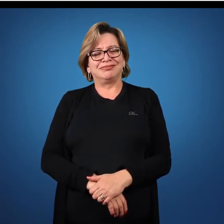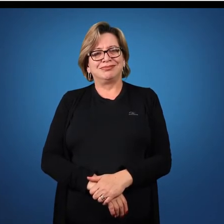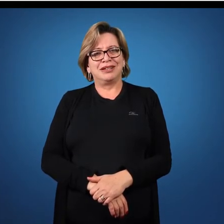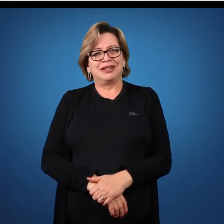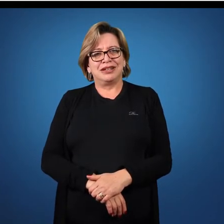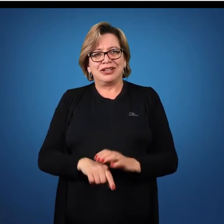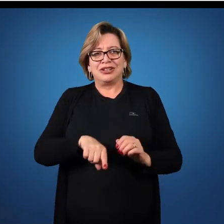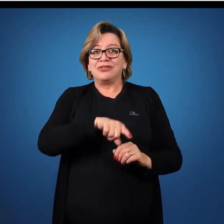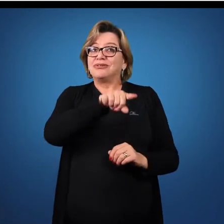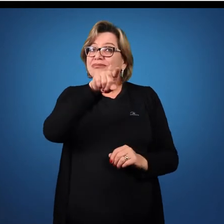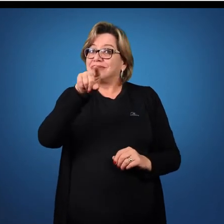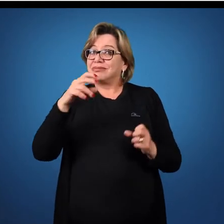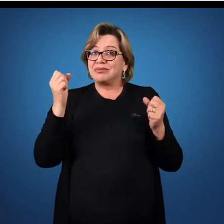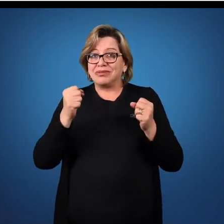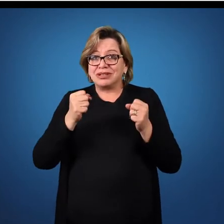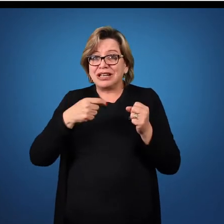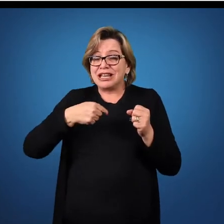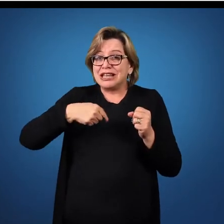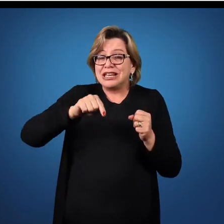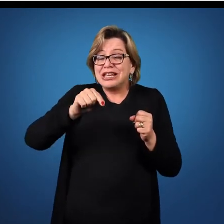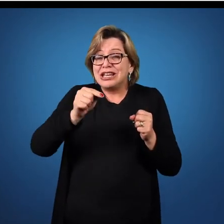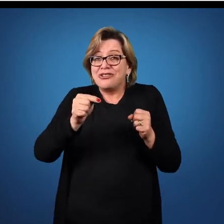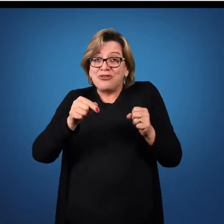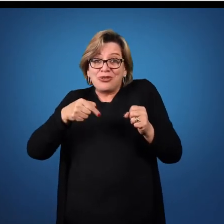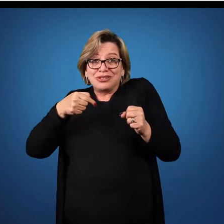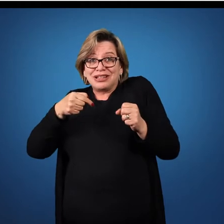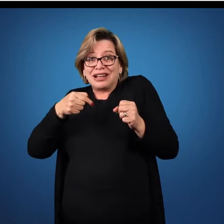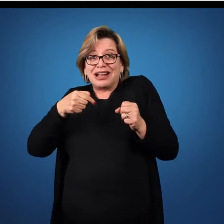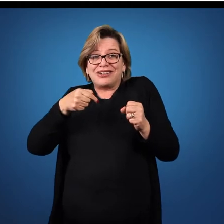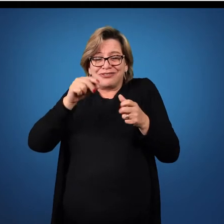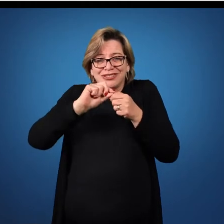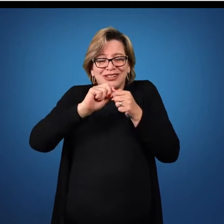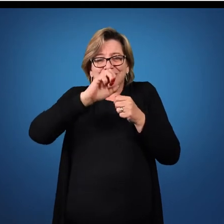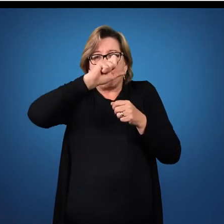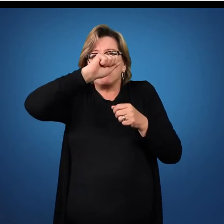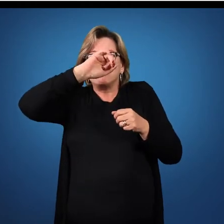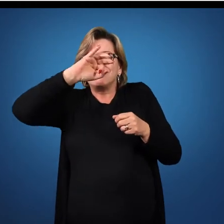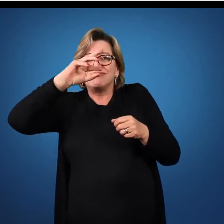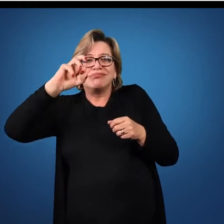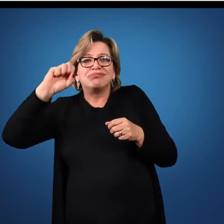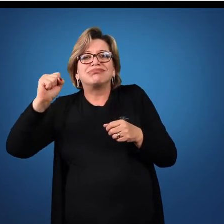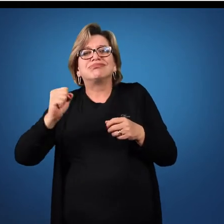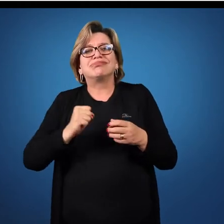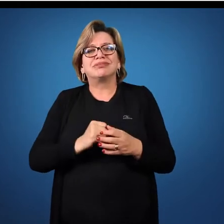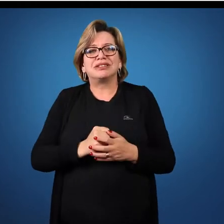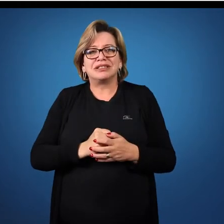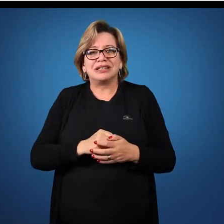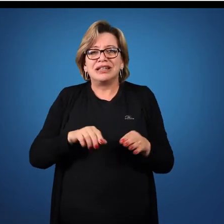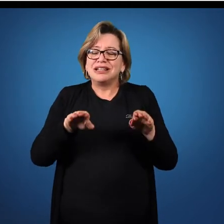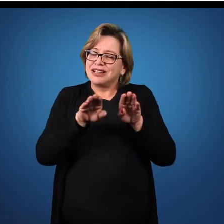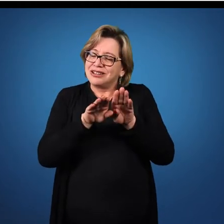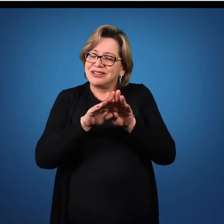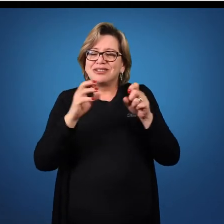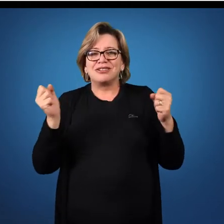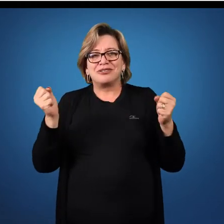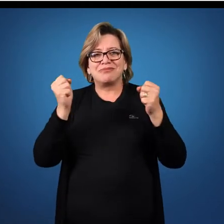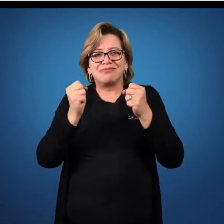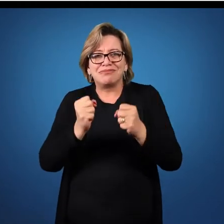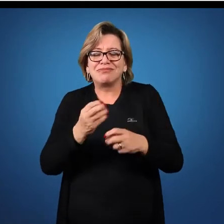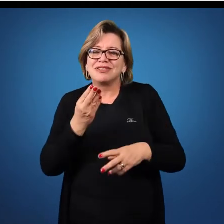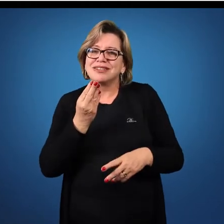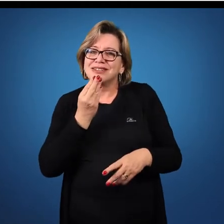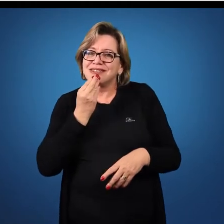Você pode ir e voltar com as letras. Você pode ainda tentar